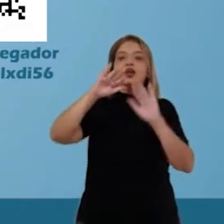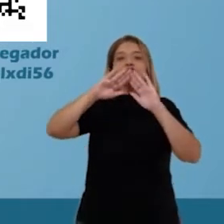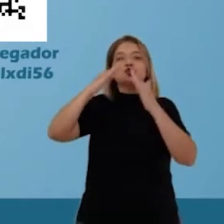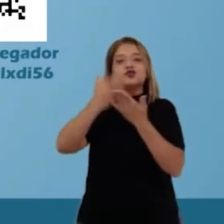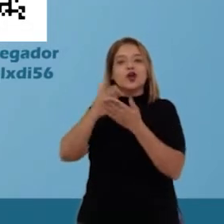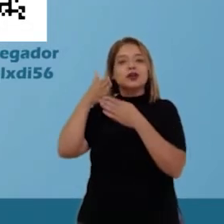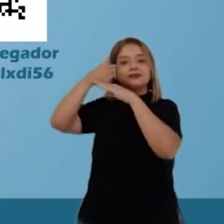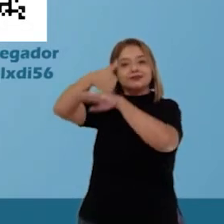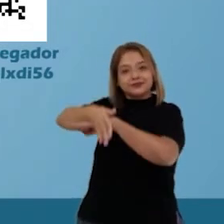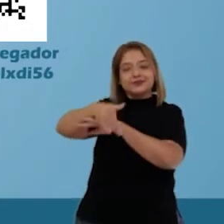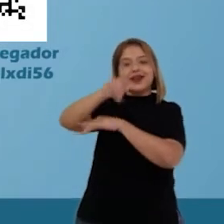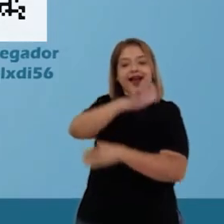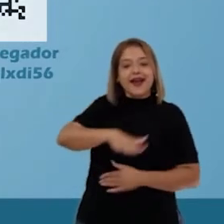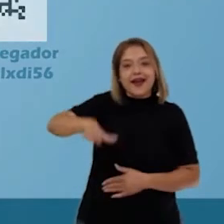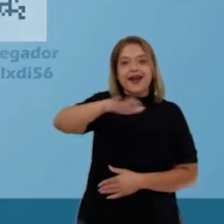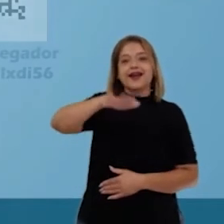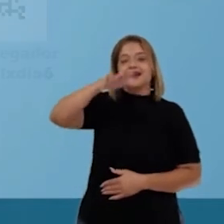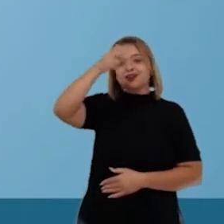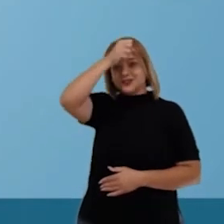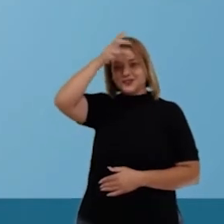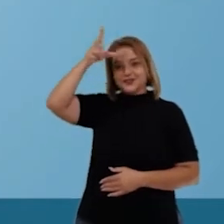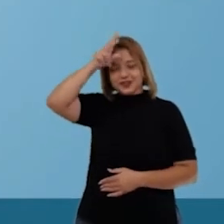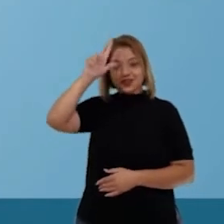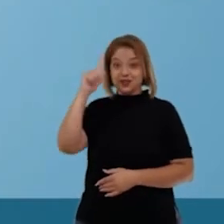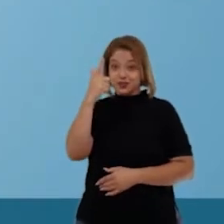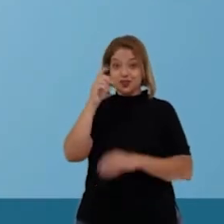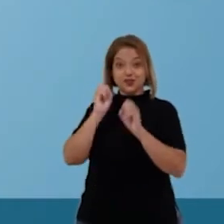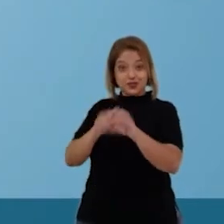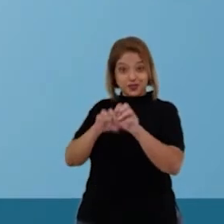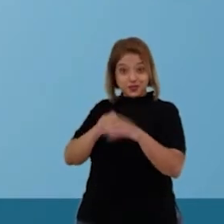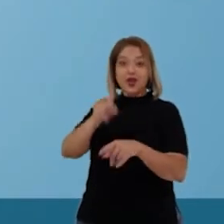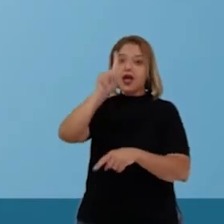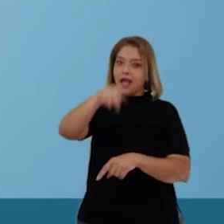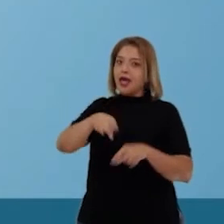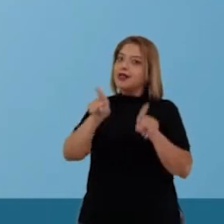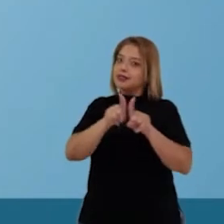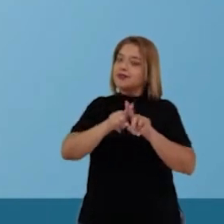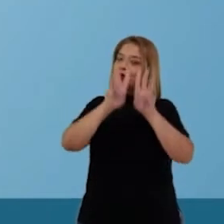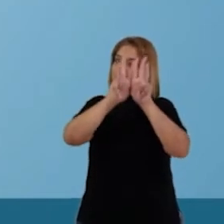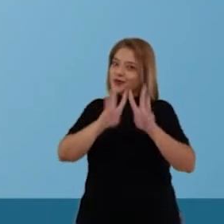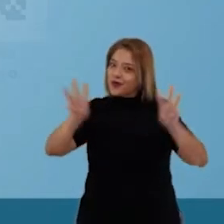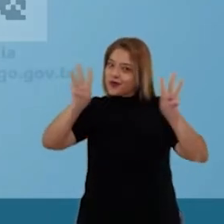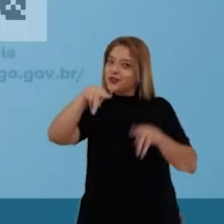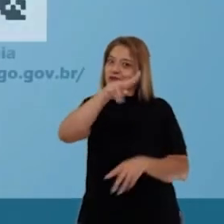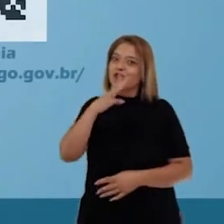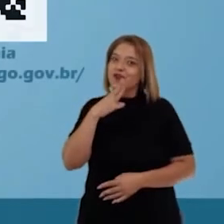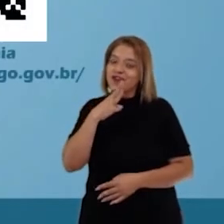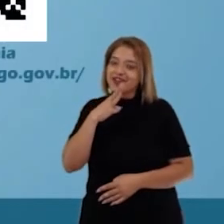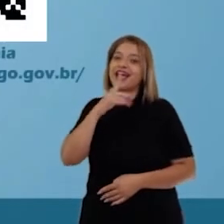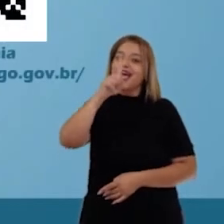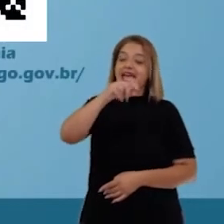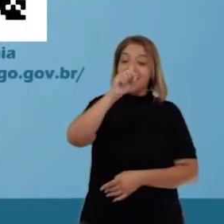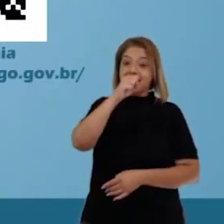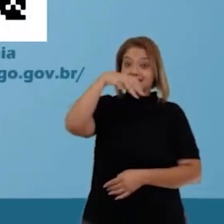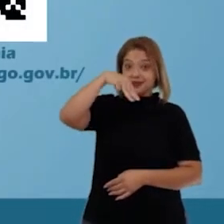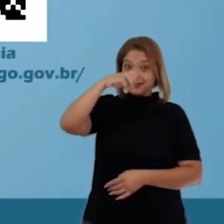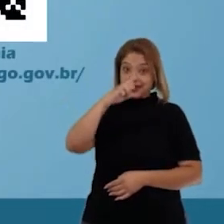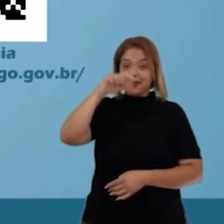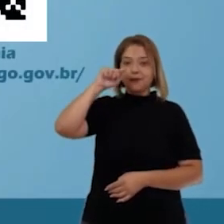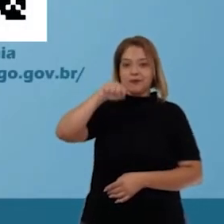educacionais da Rede Municipal de Educação de Goiânia. E no portal da SME, que você já sabe qual é, né gente? É sme